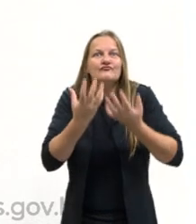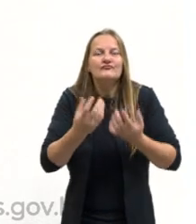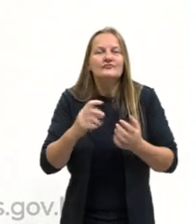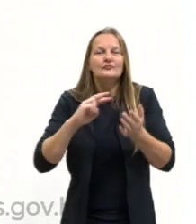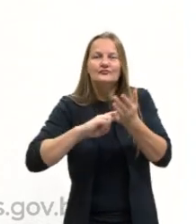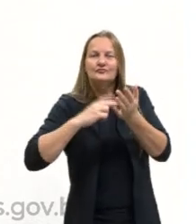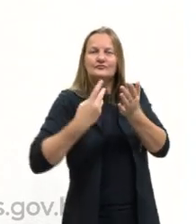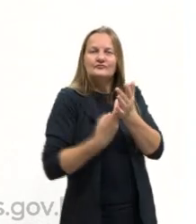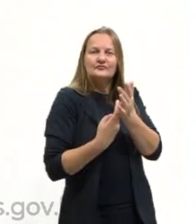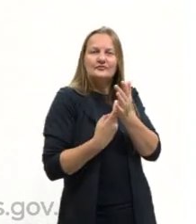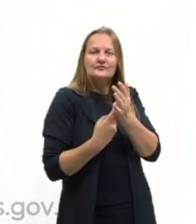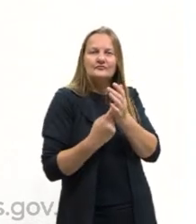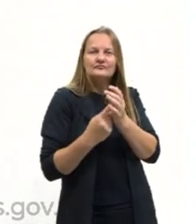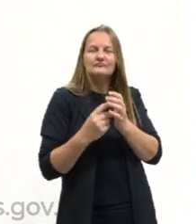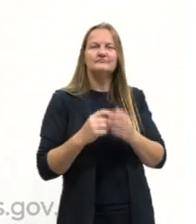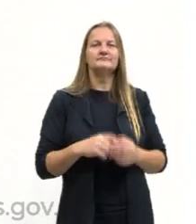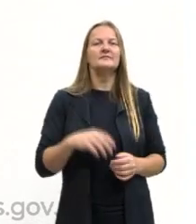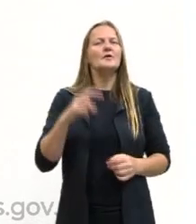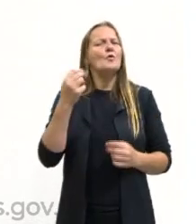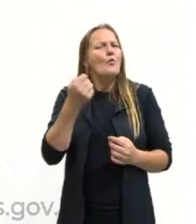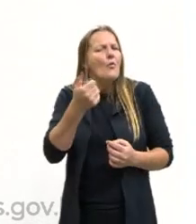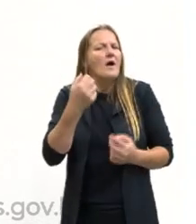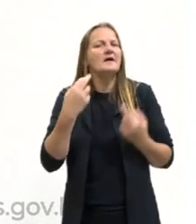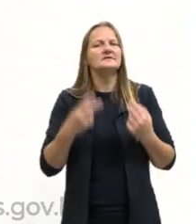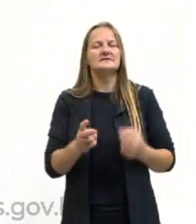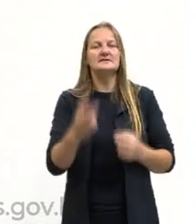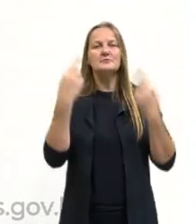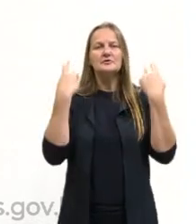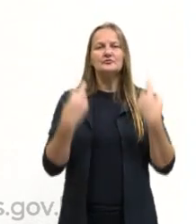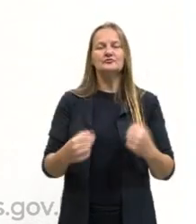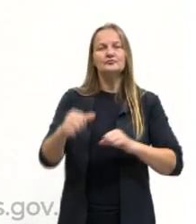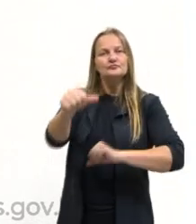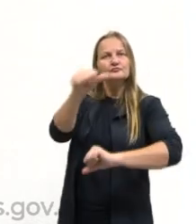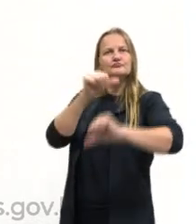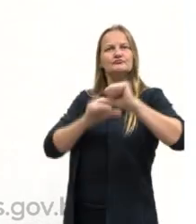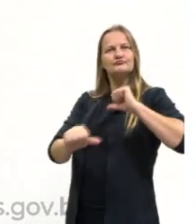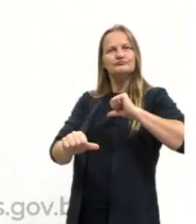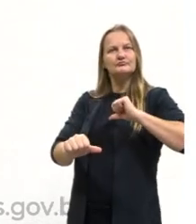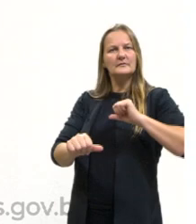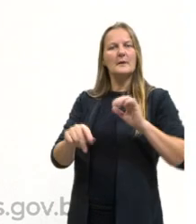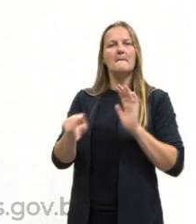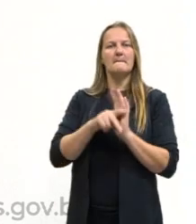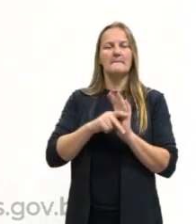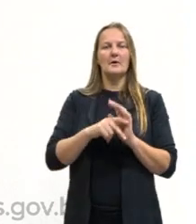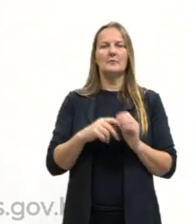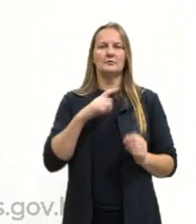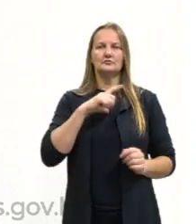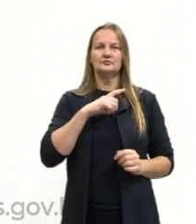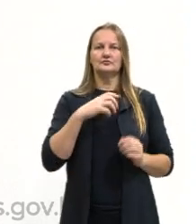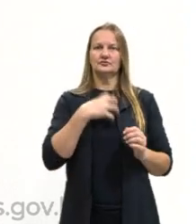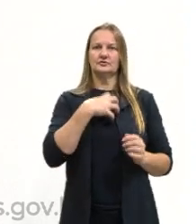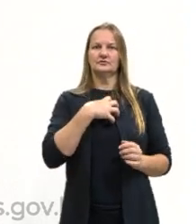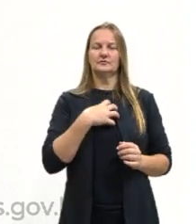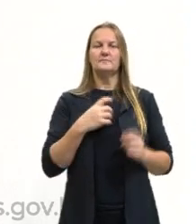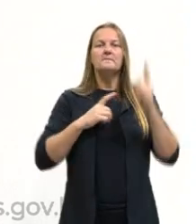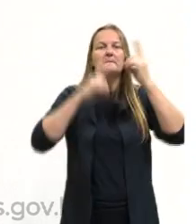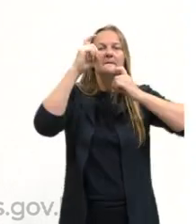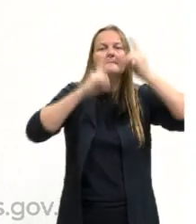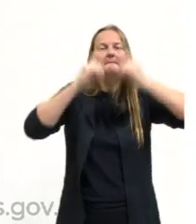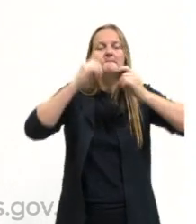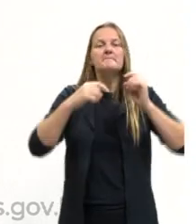significado, normalmente oposto ao sentido literal. A expressão e a